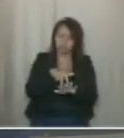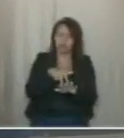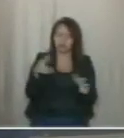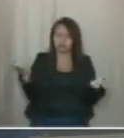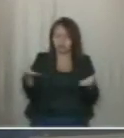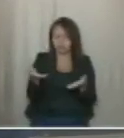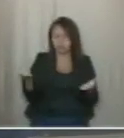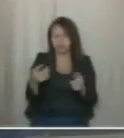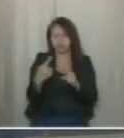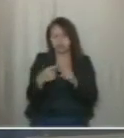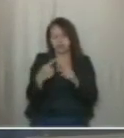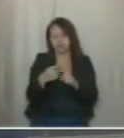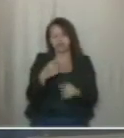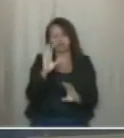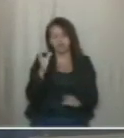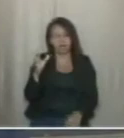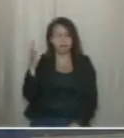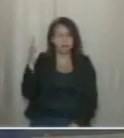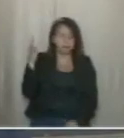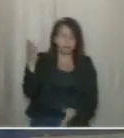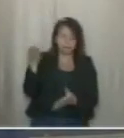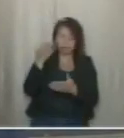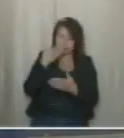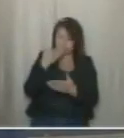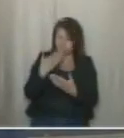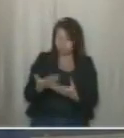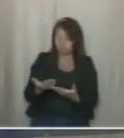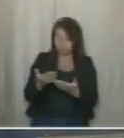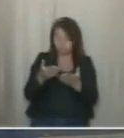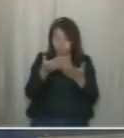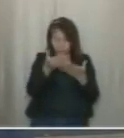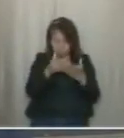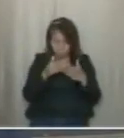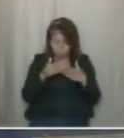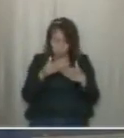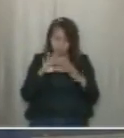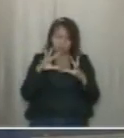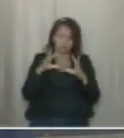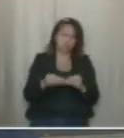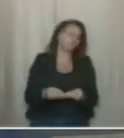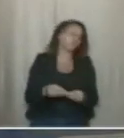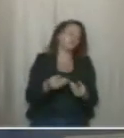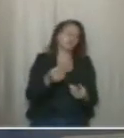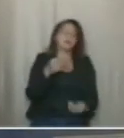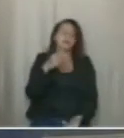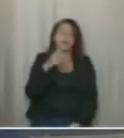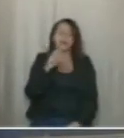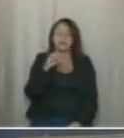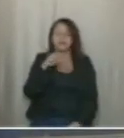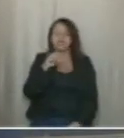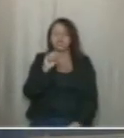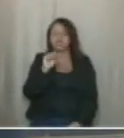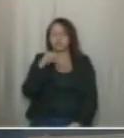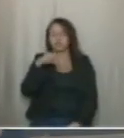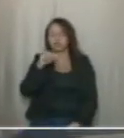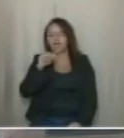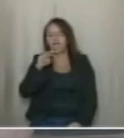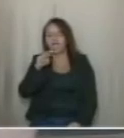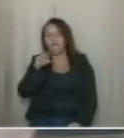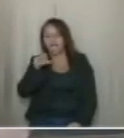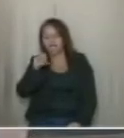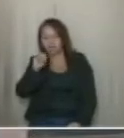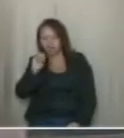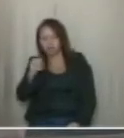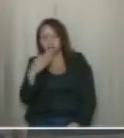Casa, porque foi uma queixa recorrente, uma solicitação recorrente de todos os permissionários na solicitação. E aí